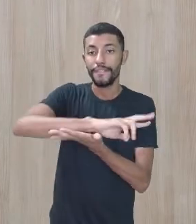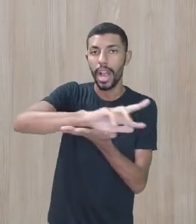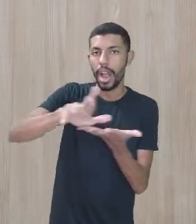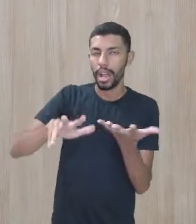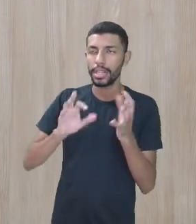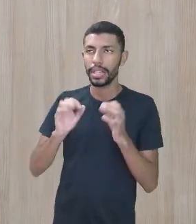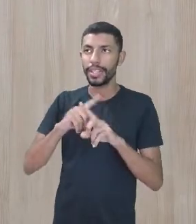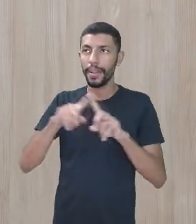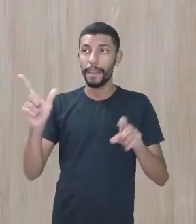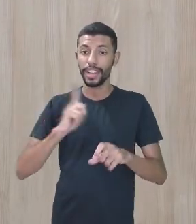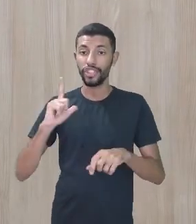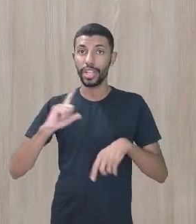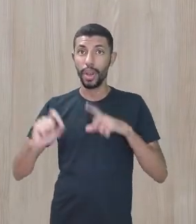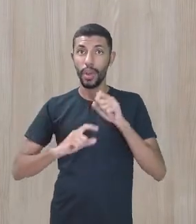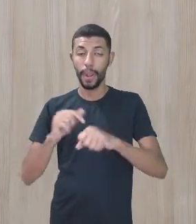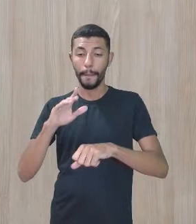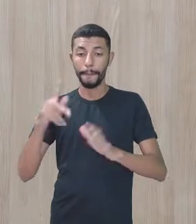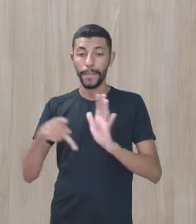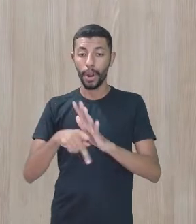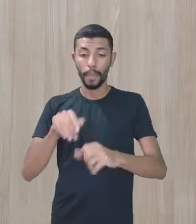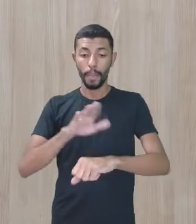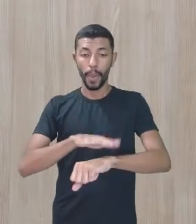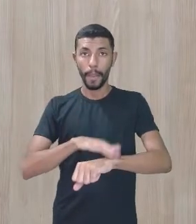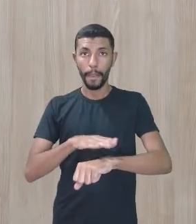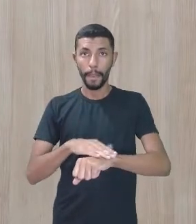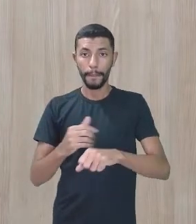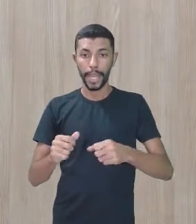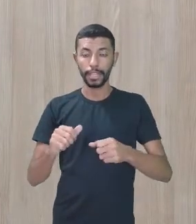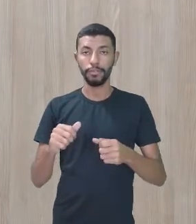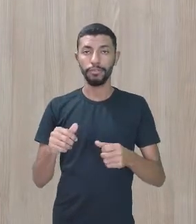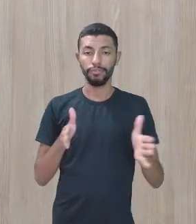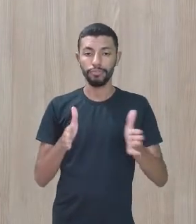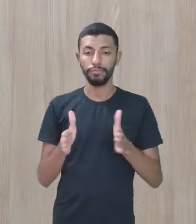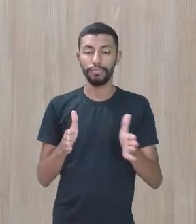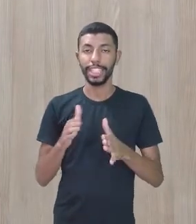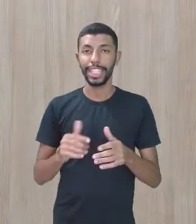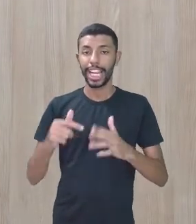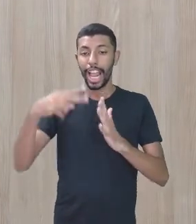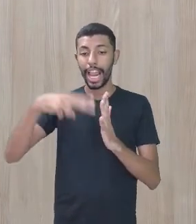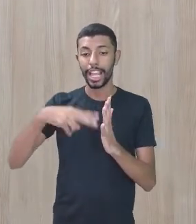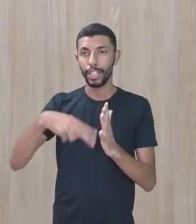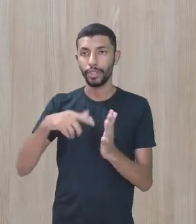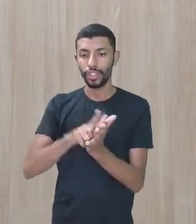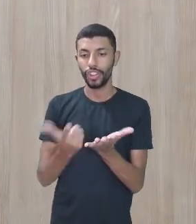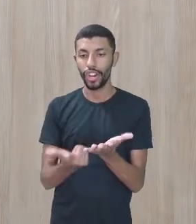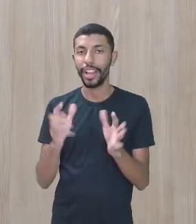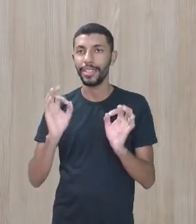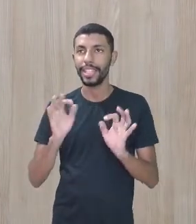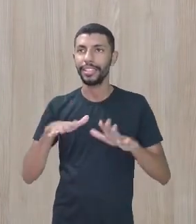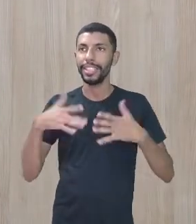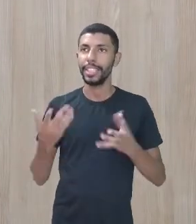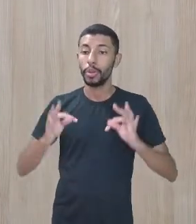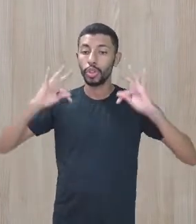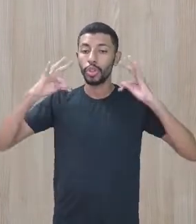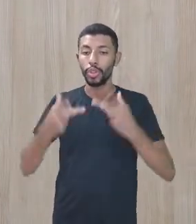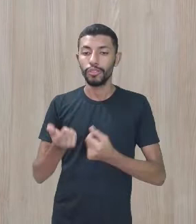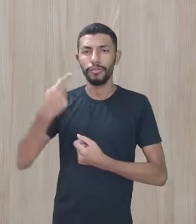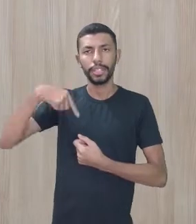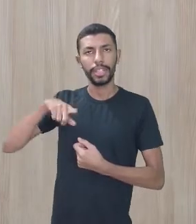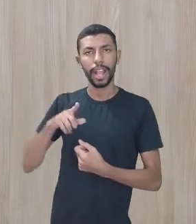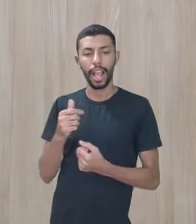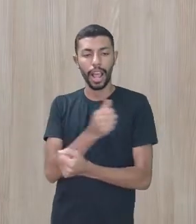Mas tinha um momento da leitura, o jornal. Então, todos os estudantes iam lá na frente